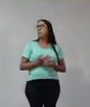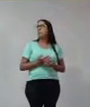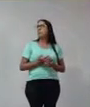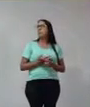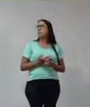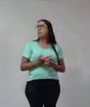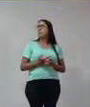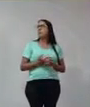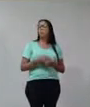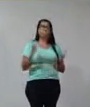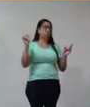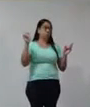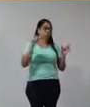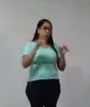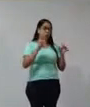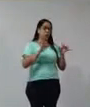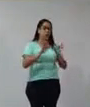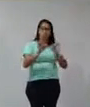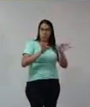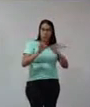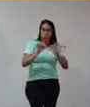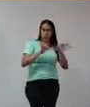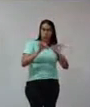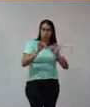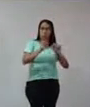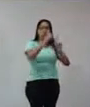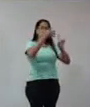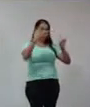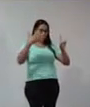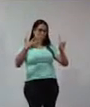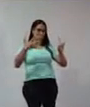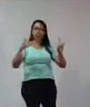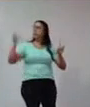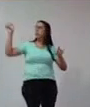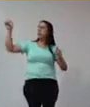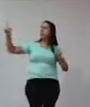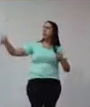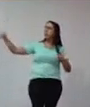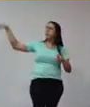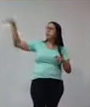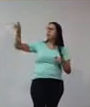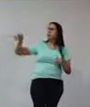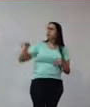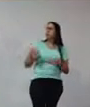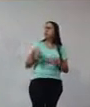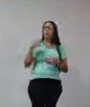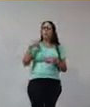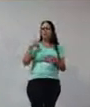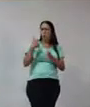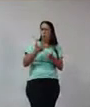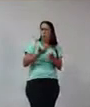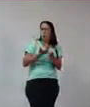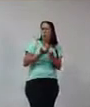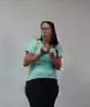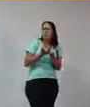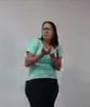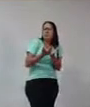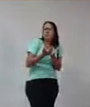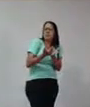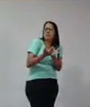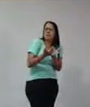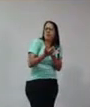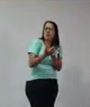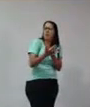No projeto de extensão, que iniciou em 2005, eu já comecei a idealizar um